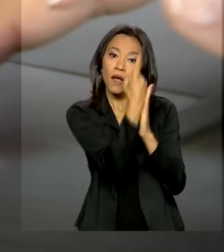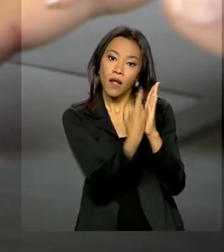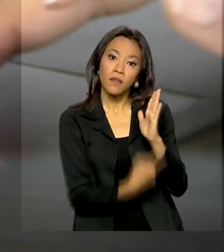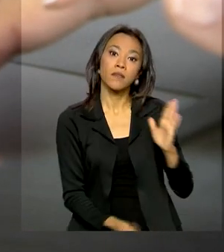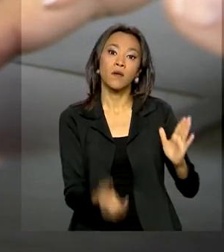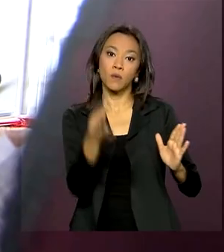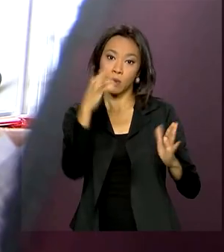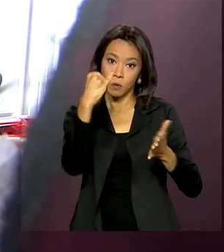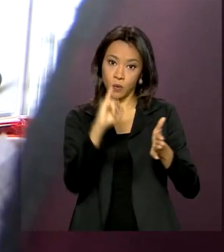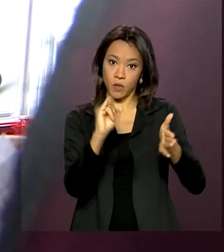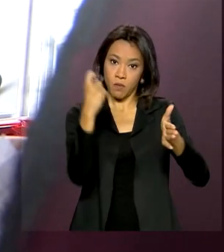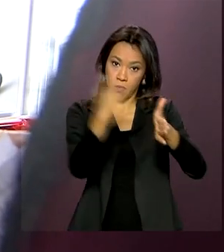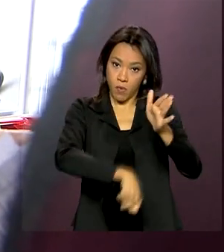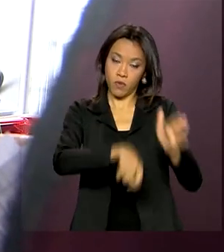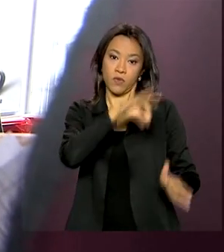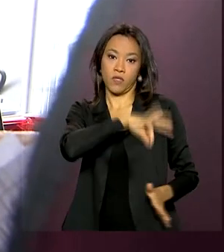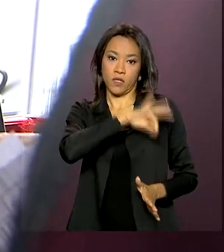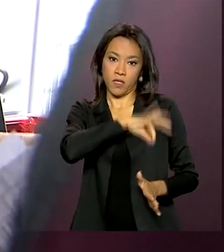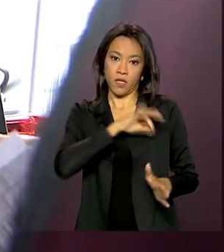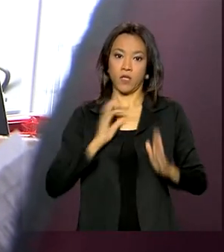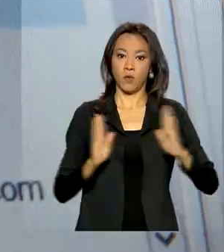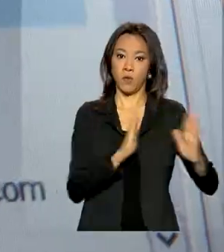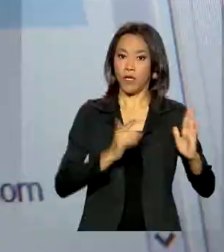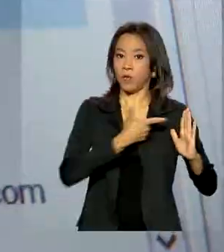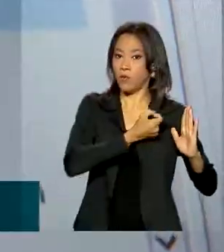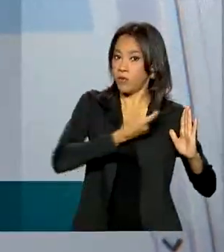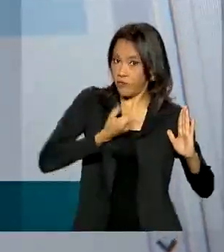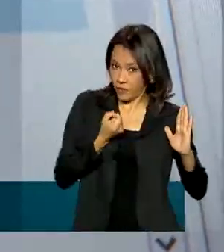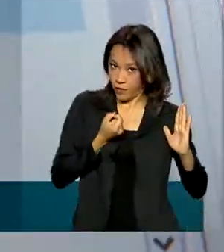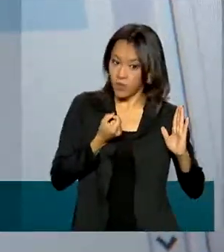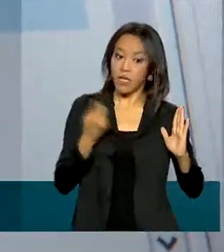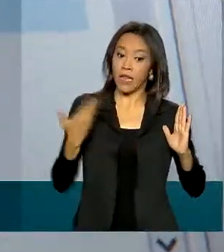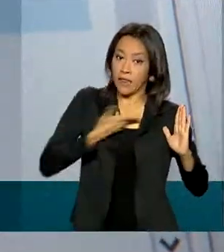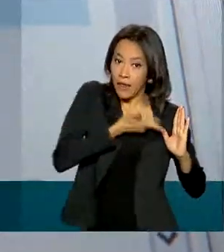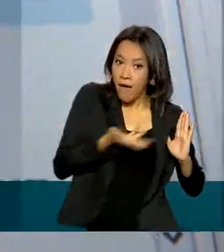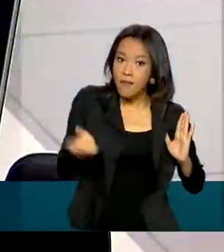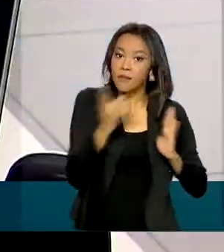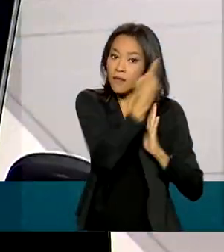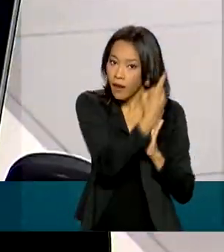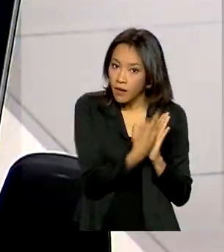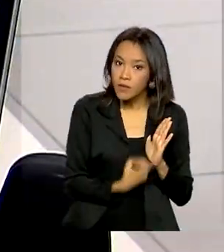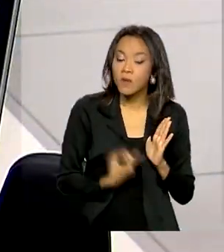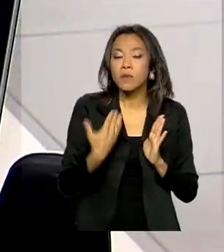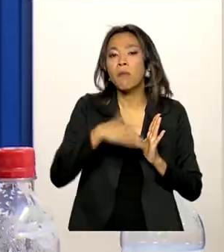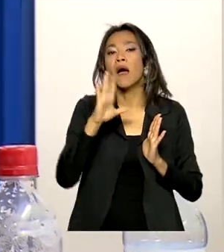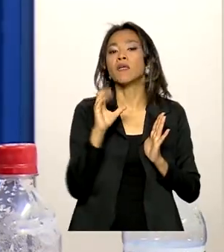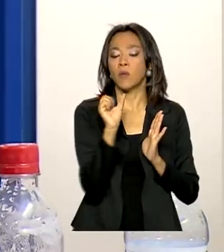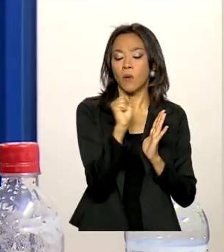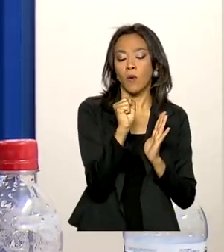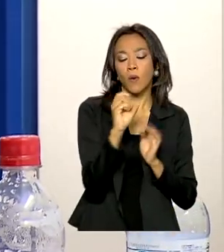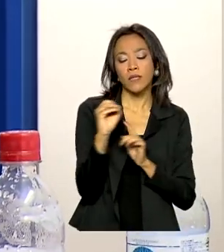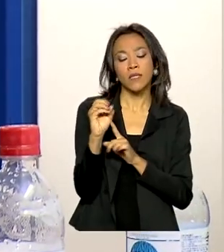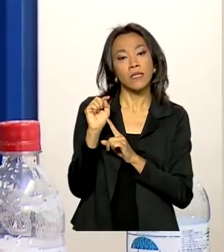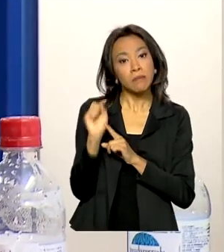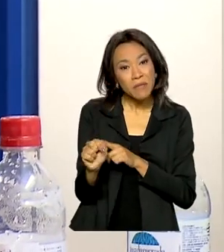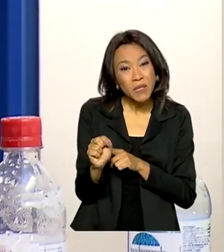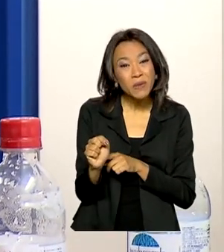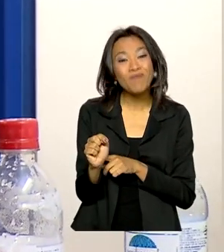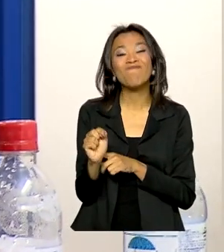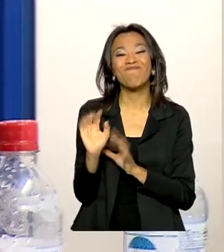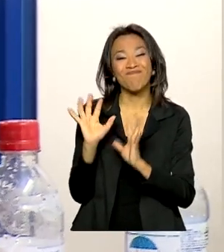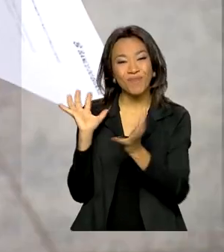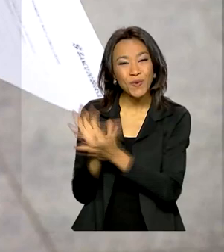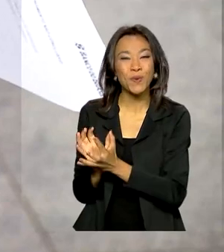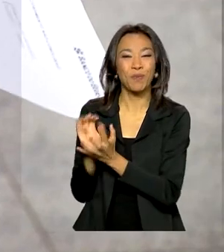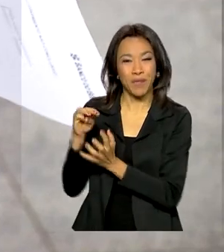pessoa física ano-base 2020. Dessas, mais de 800 mil declarações caíram na malha